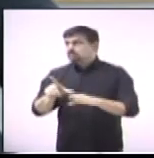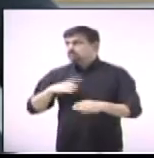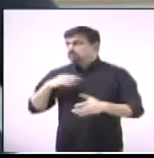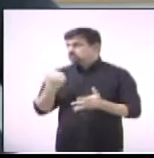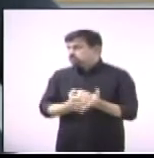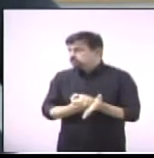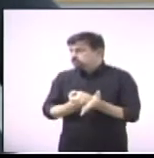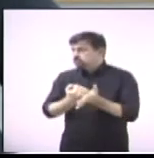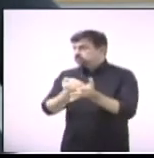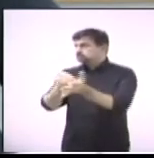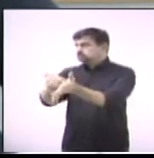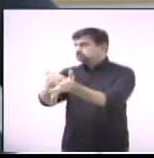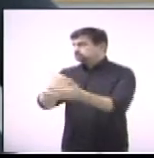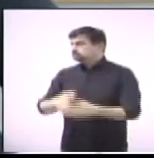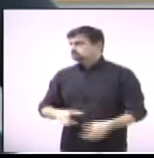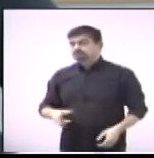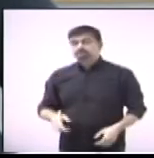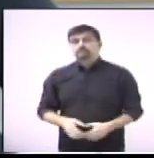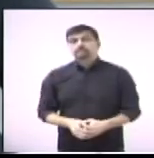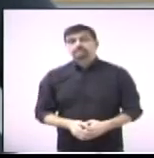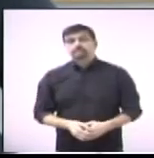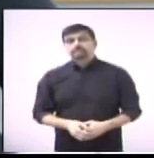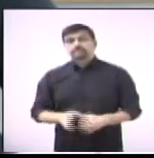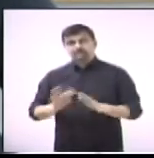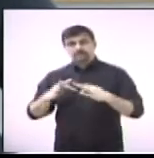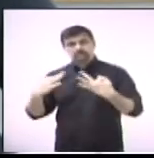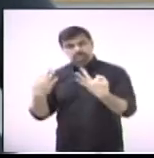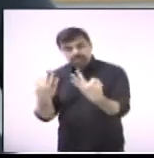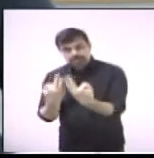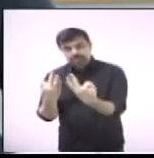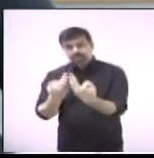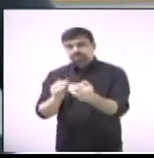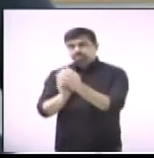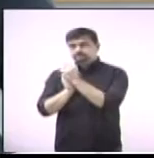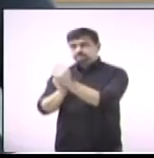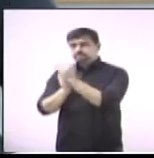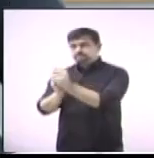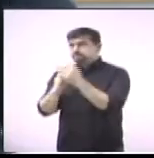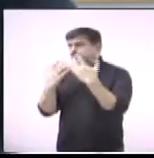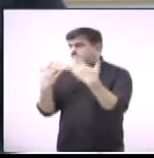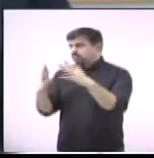suporte e te dar todo o apoio de família. Parabéns mesmo, Gustavo.